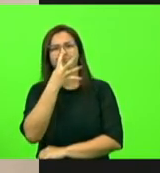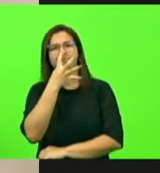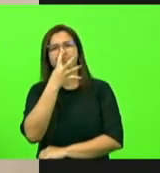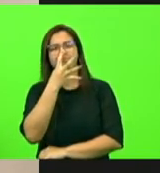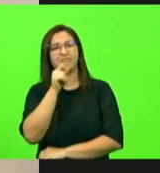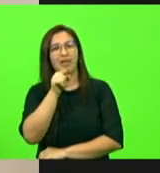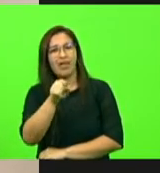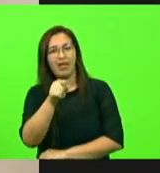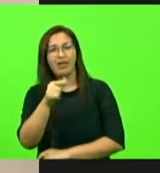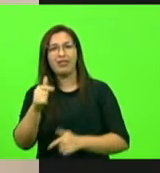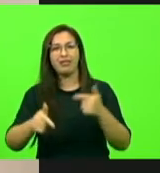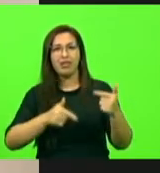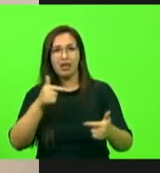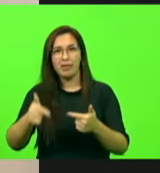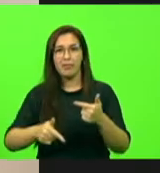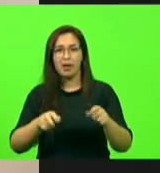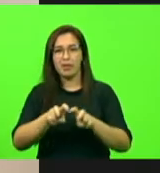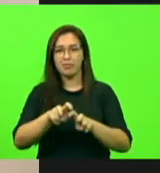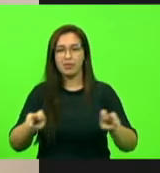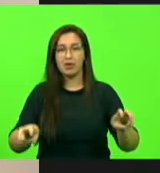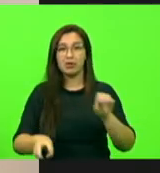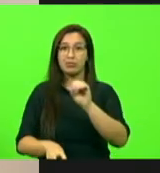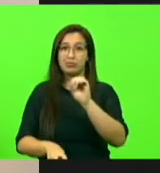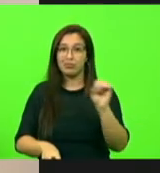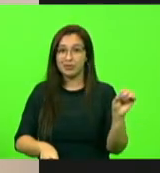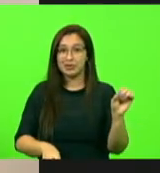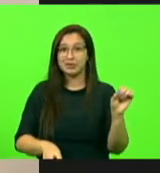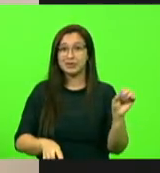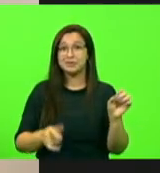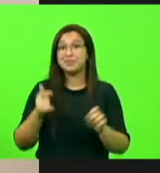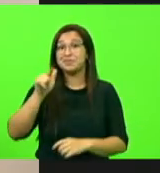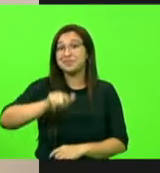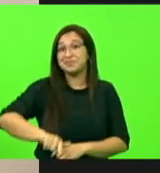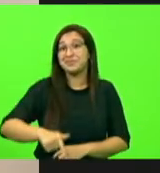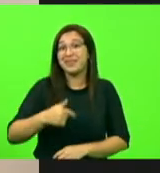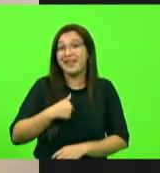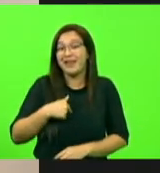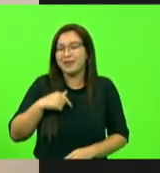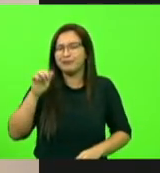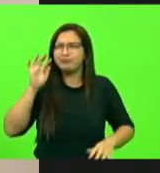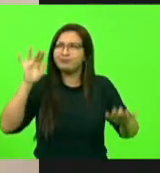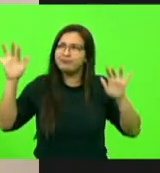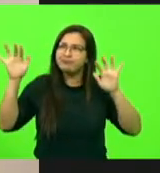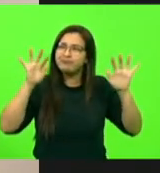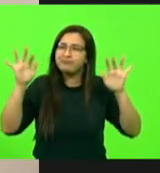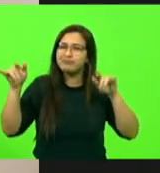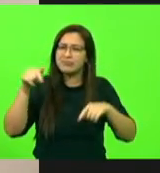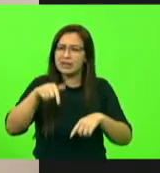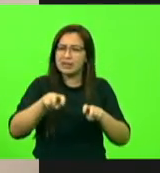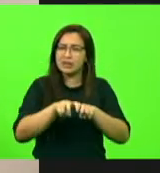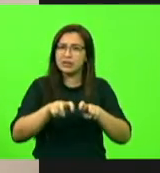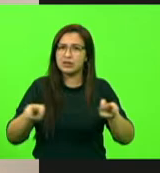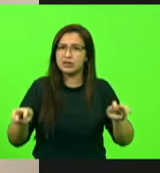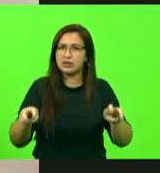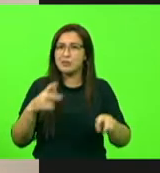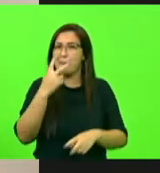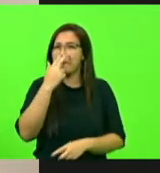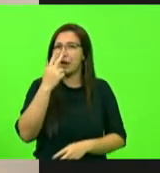trabalho da bancada do Oeste e fico me imaginando aqui na bancada do Exército de um homem só.